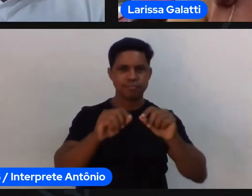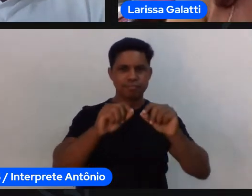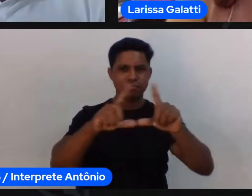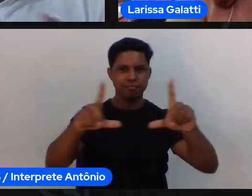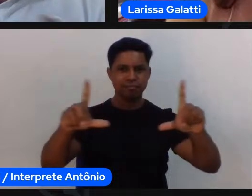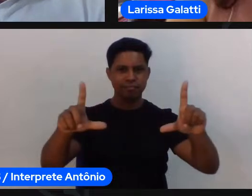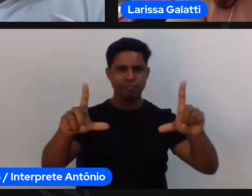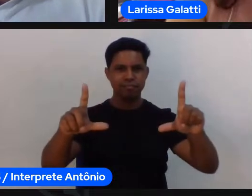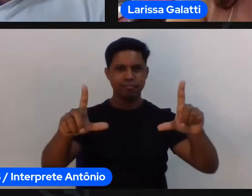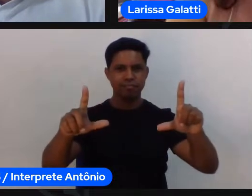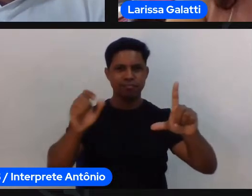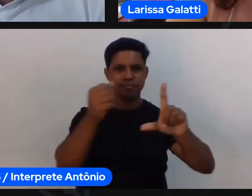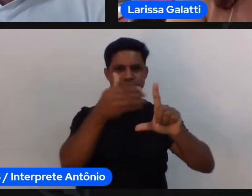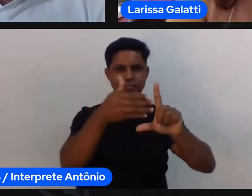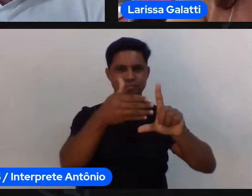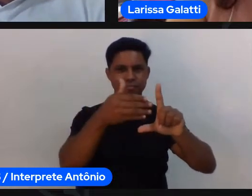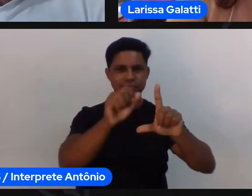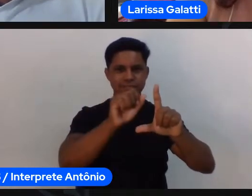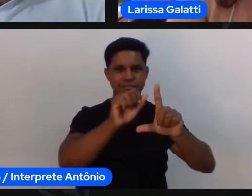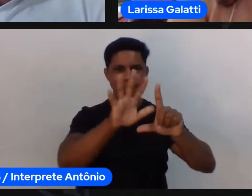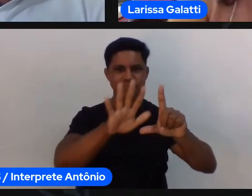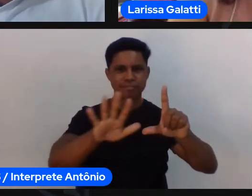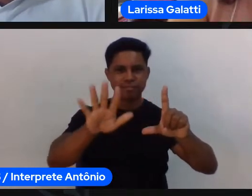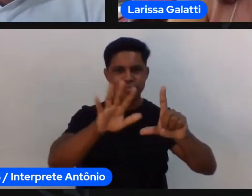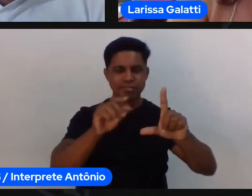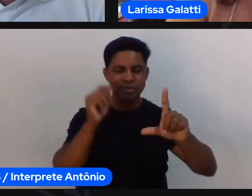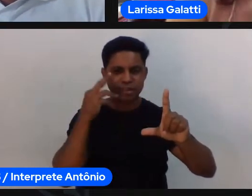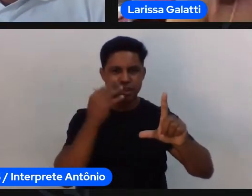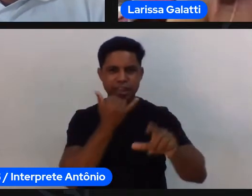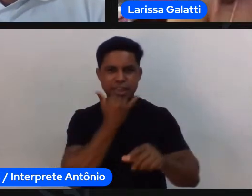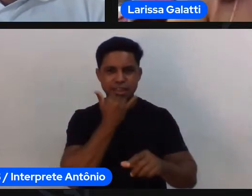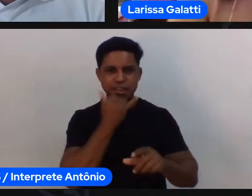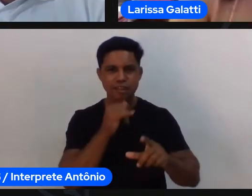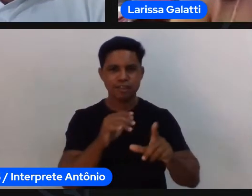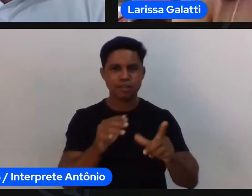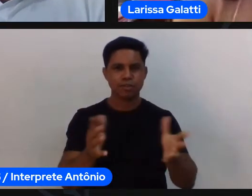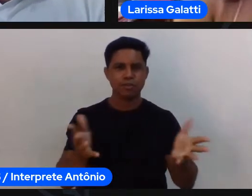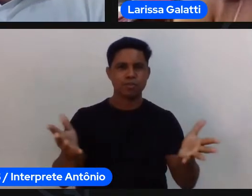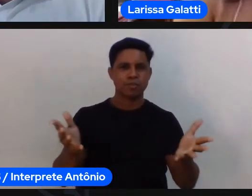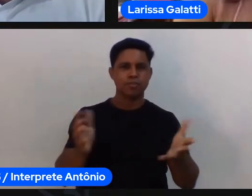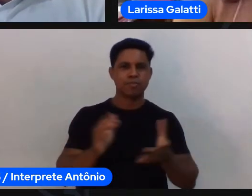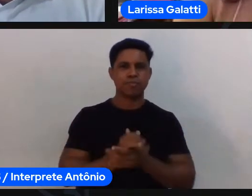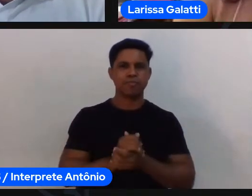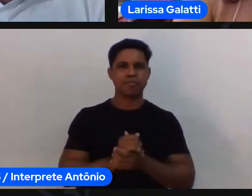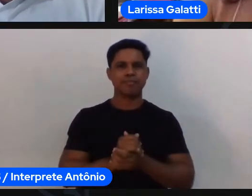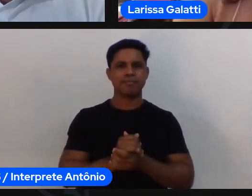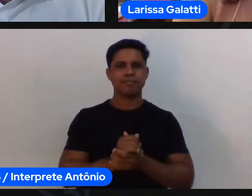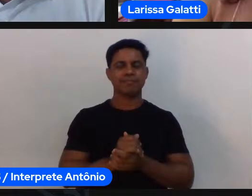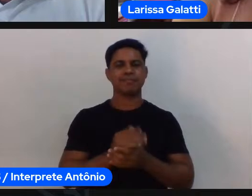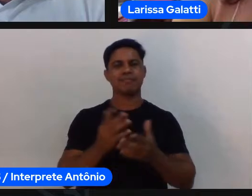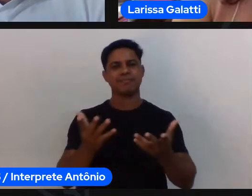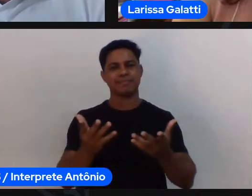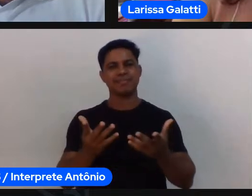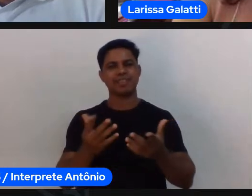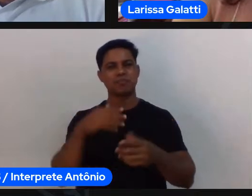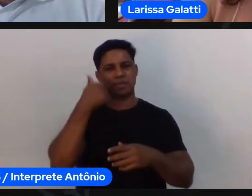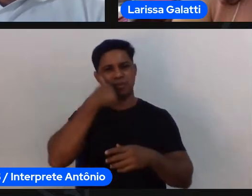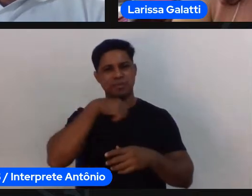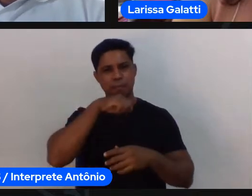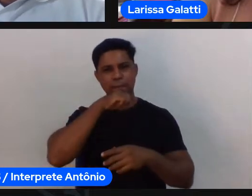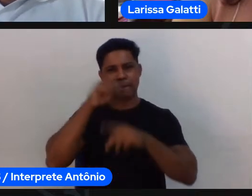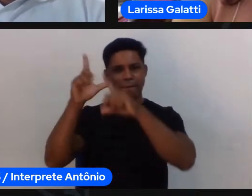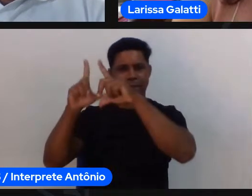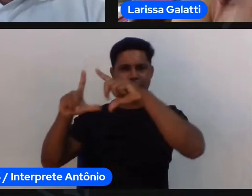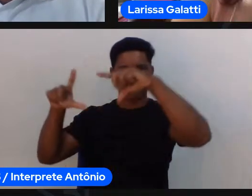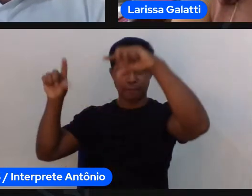mas se voando a gente consegue entender mas não tão visualizando ainda bem que eu comecei no mamãe da rua e você ah eu